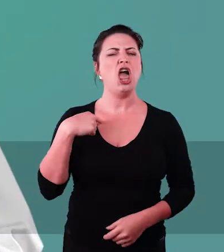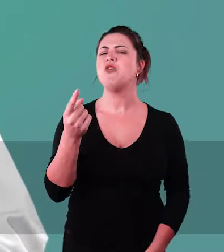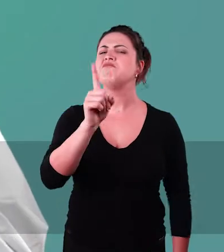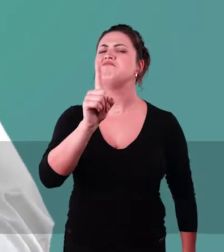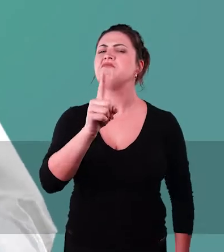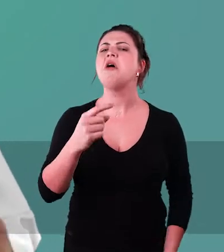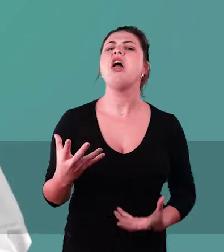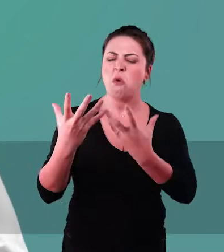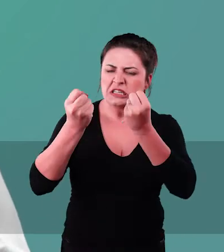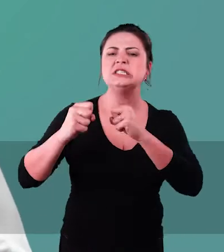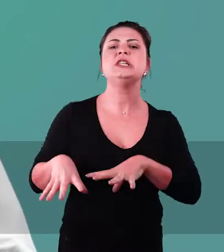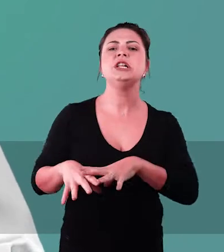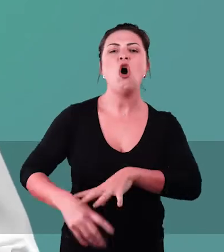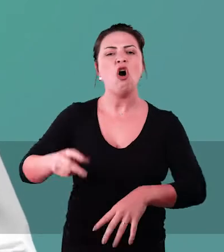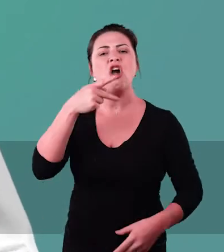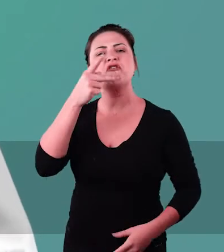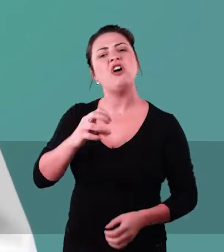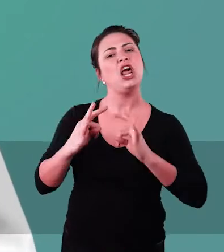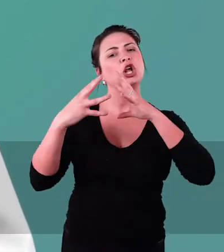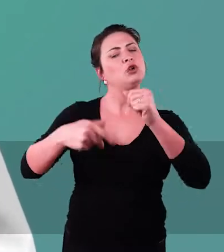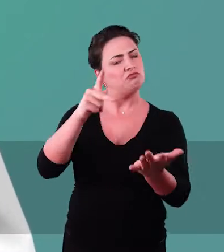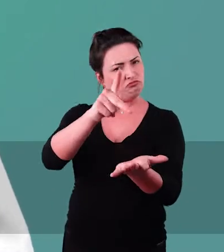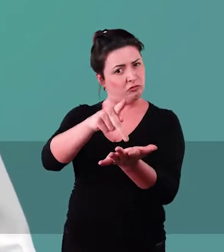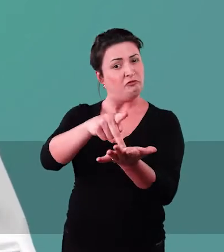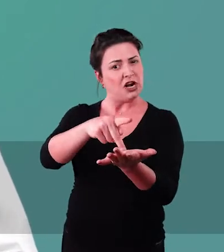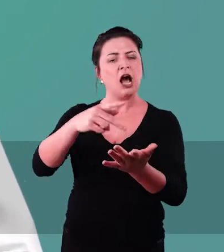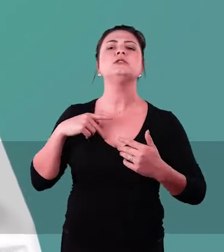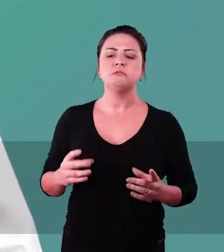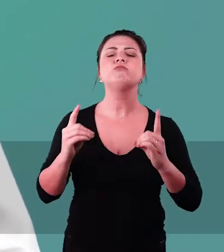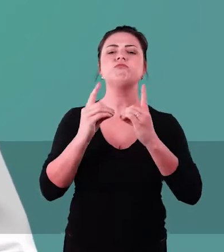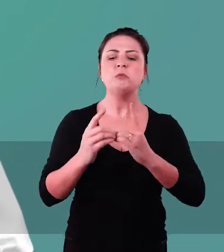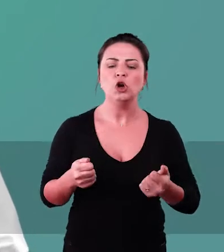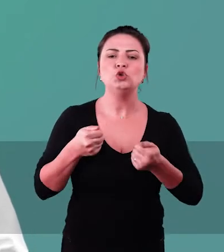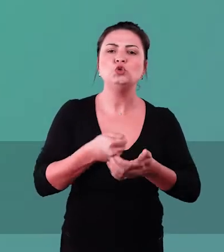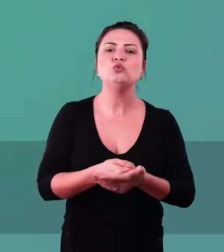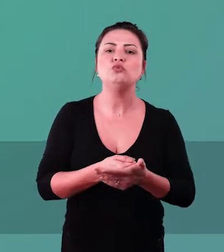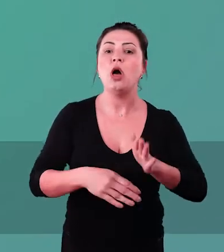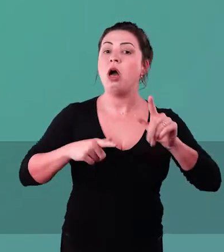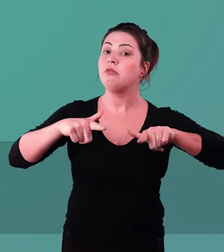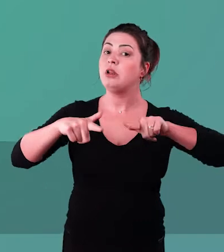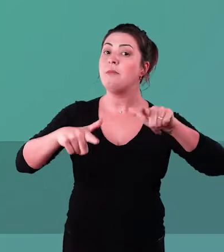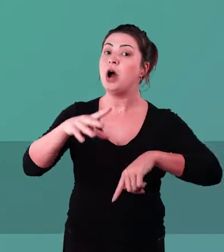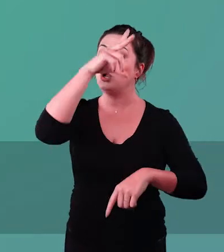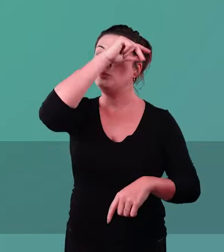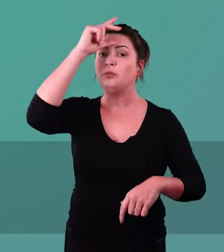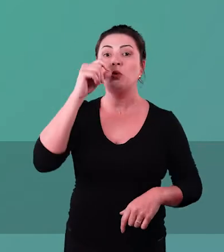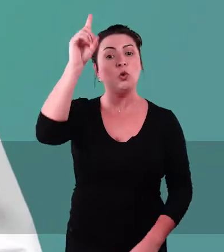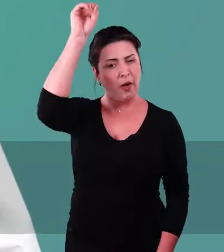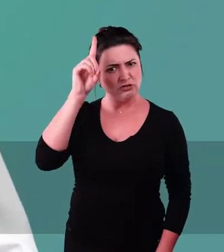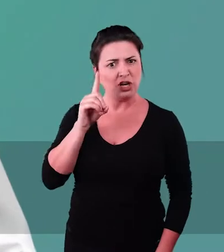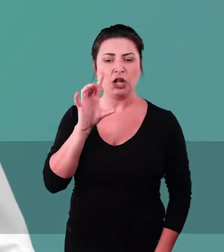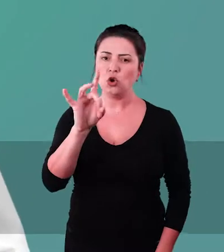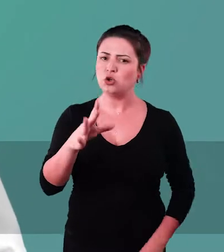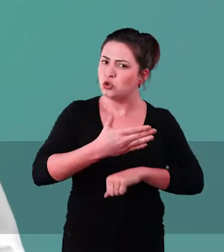Eu não deixei barato não. Eu desmenti todas as baboseiras e bati de frente. Serviço público é direito